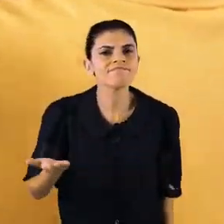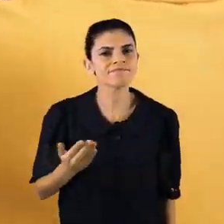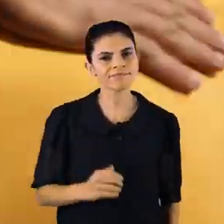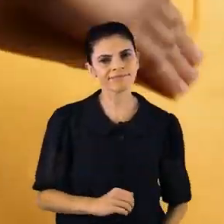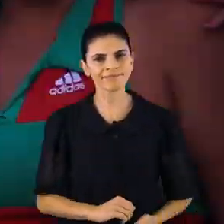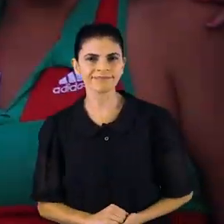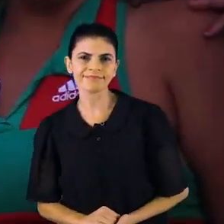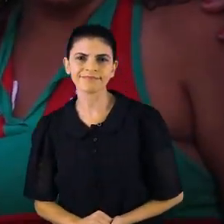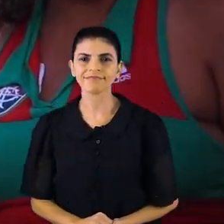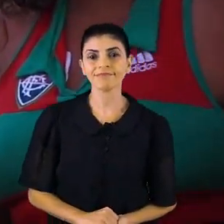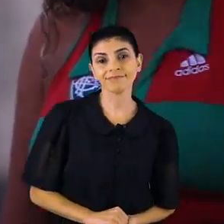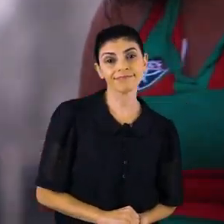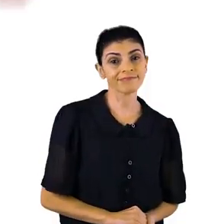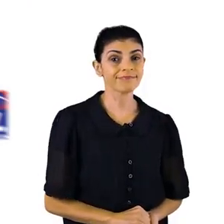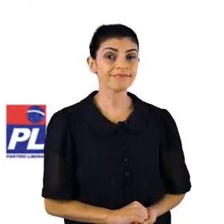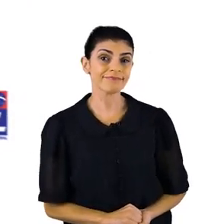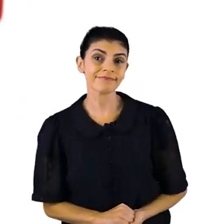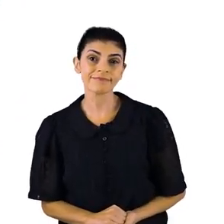ama.